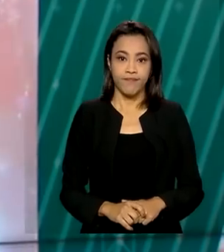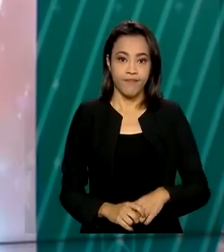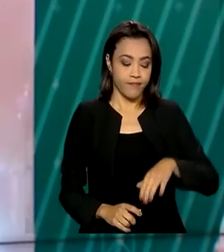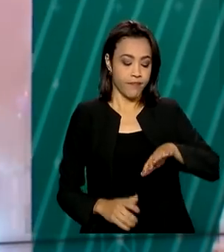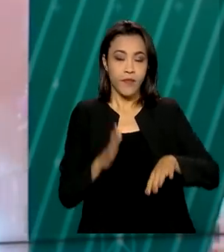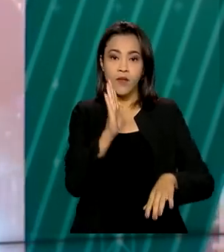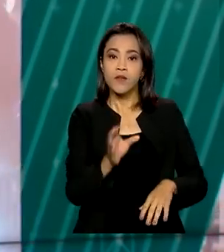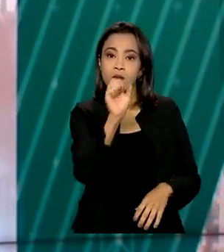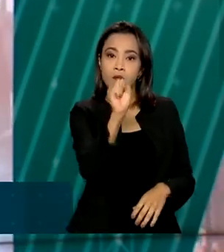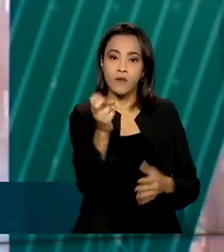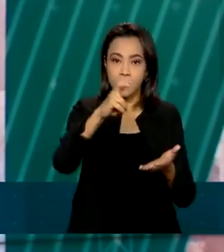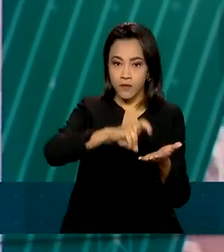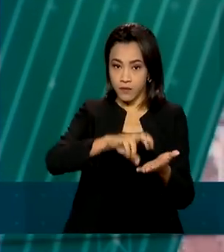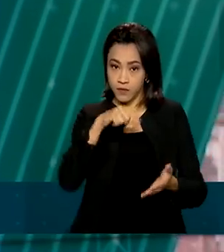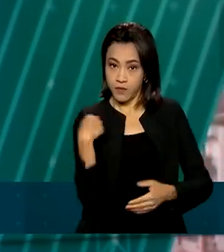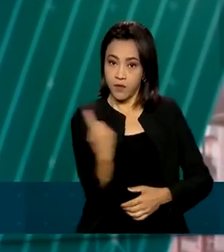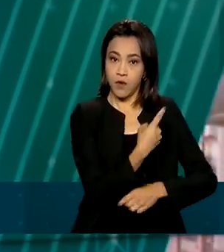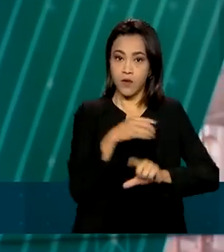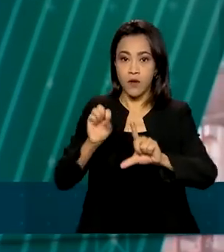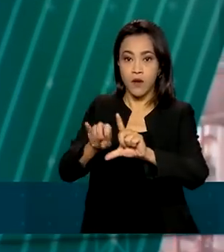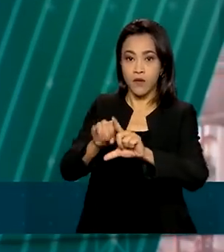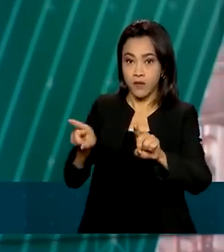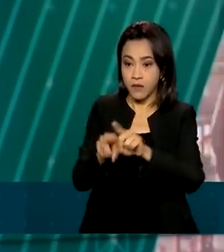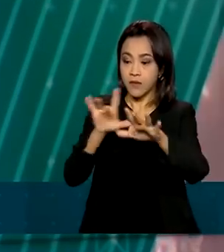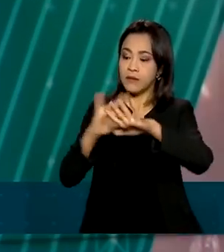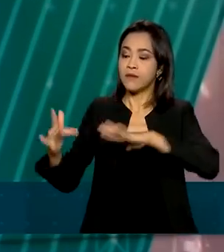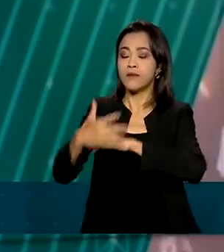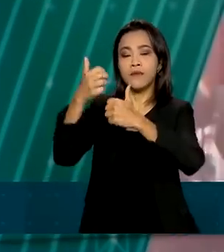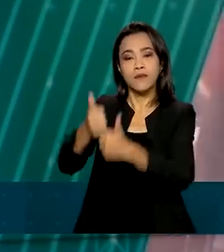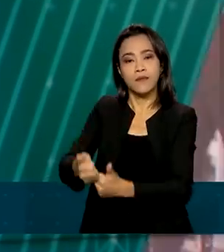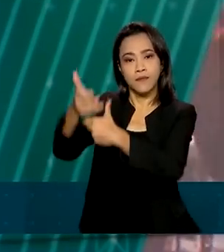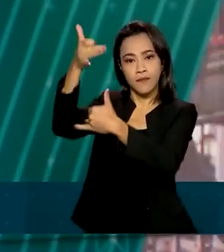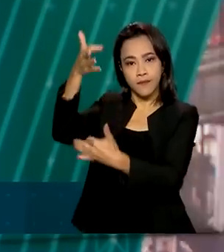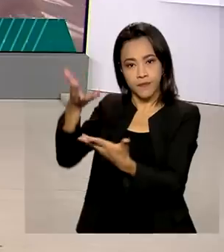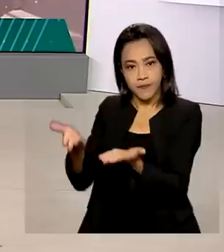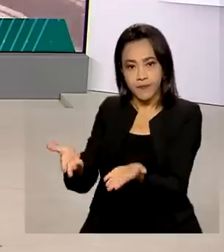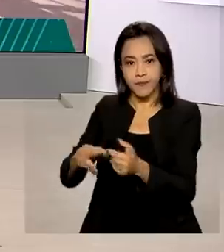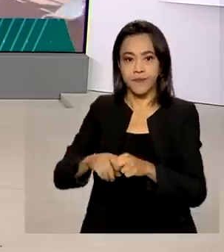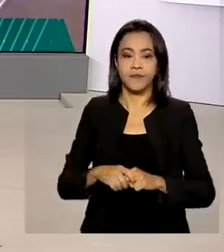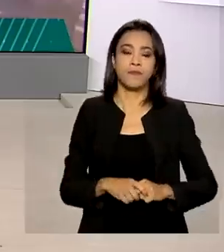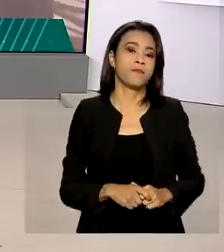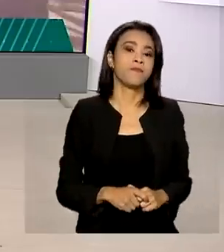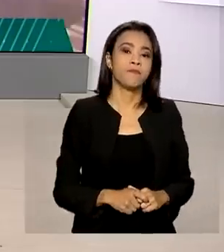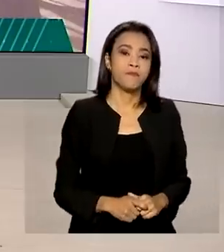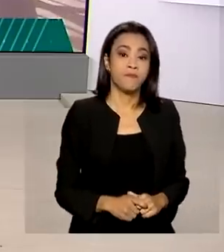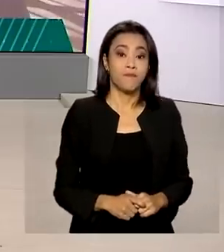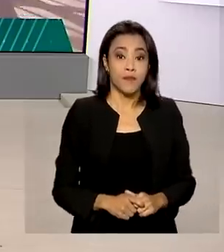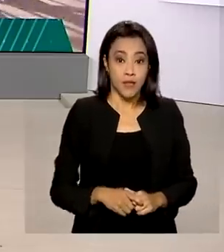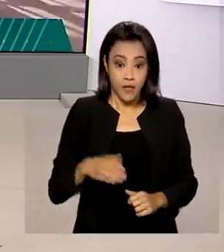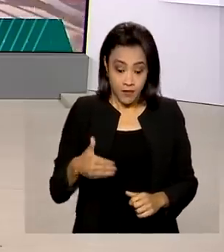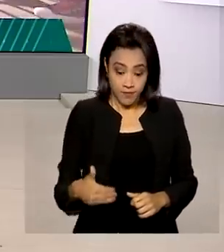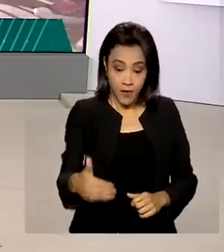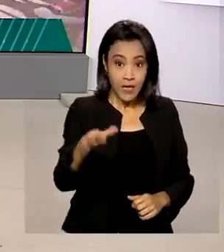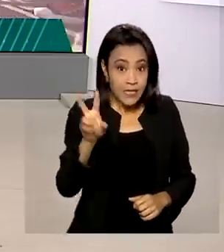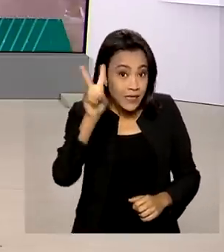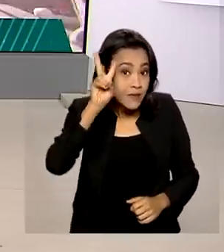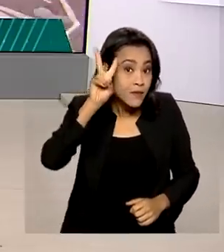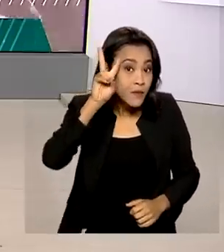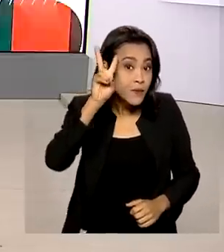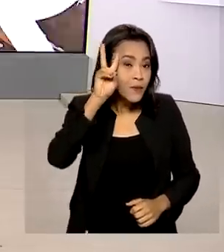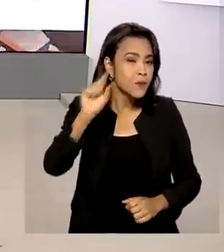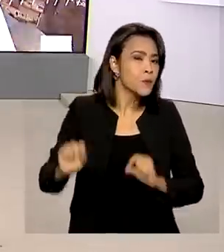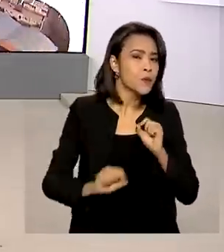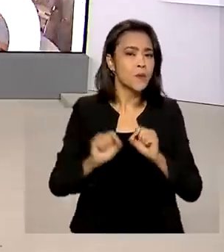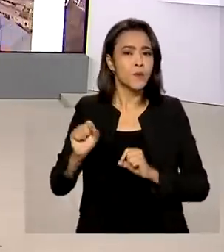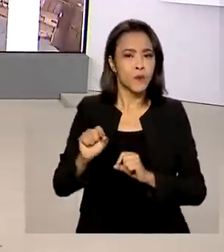São 8 horas da manhã e estamos ao vivo também pelas redes sociais. A partir de segunda-feira, fiscais